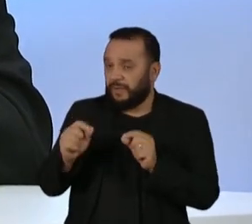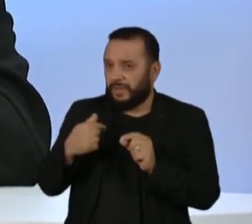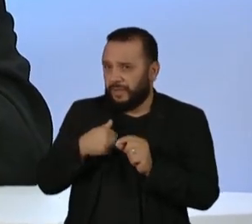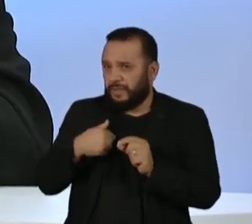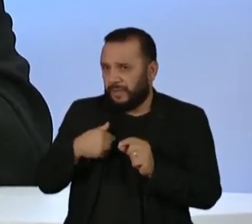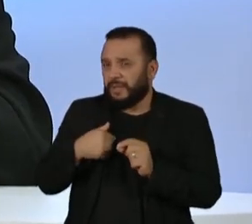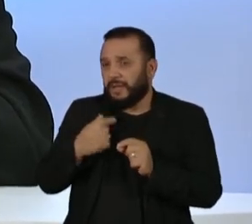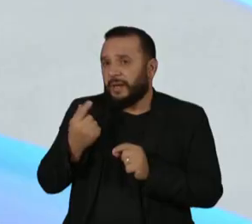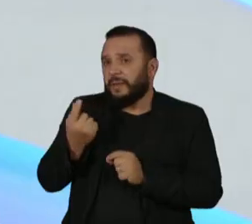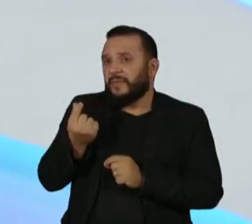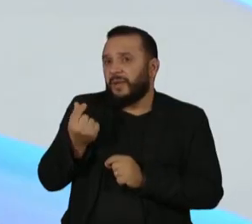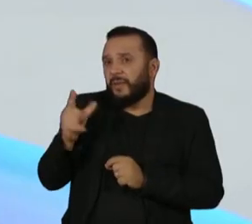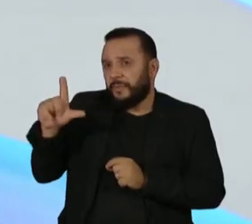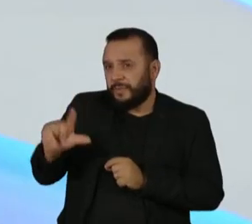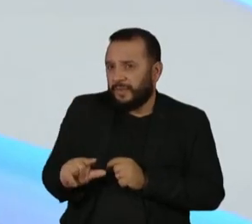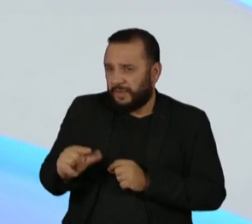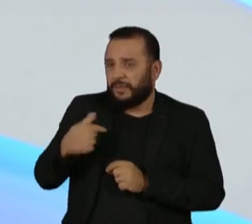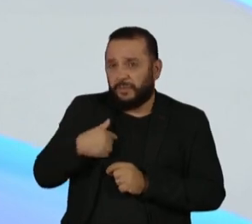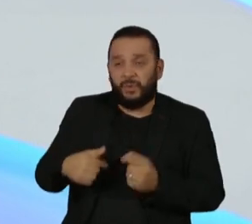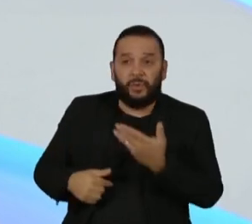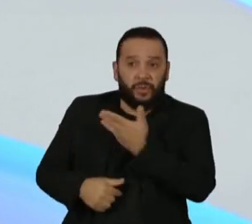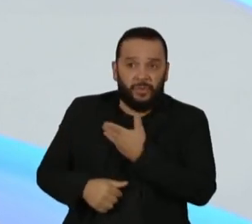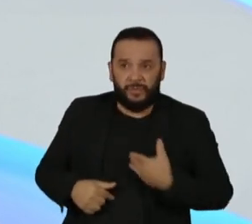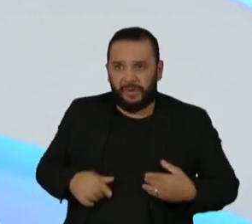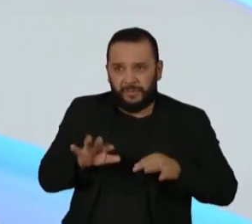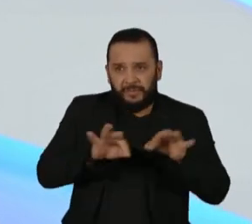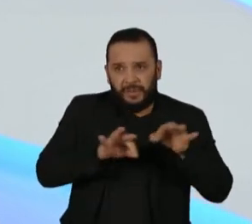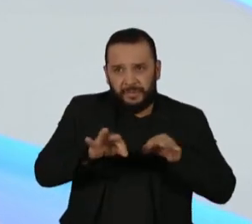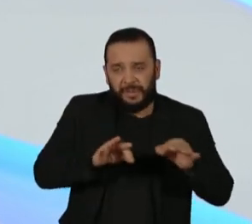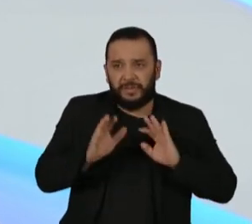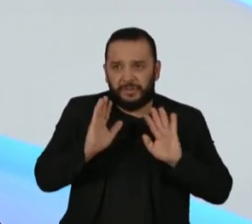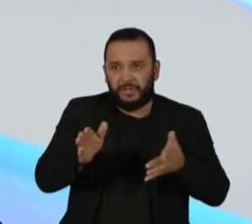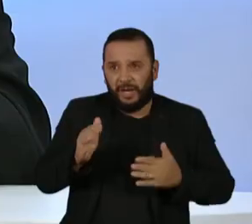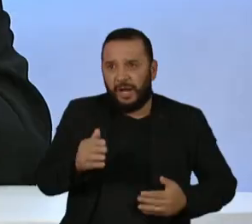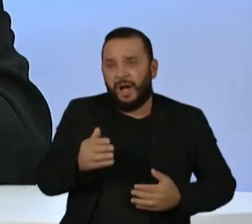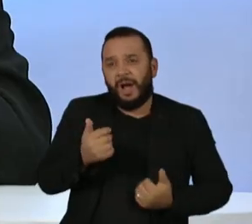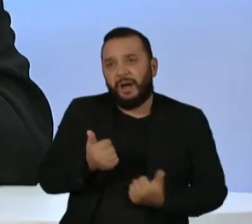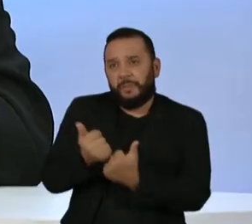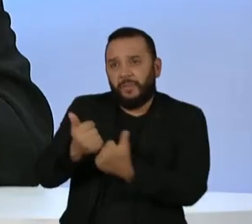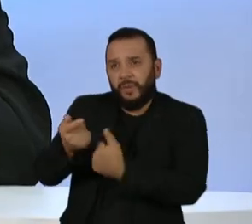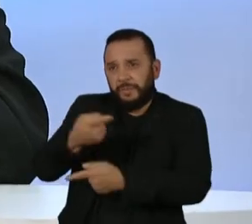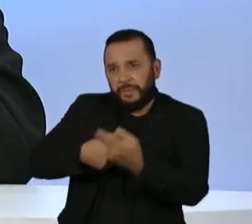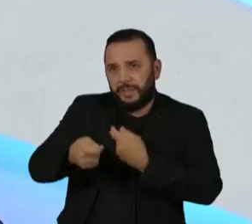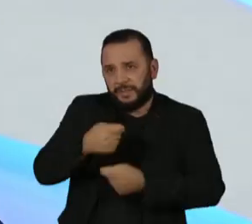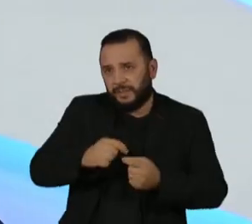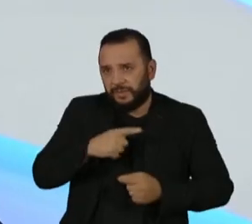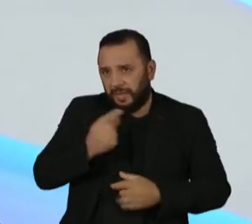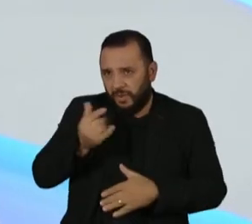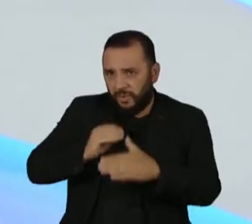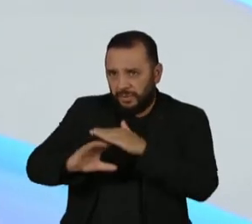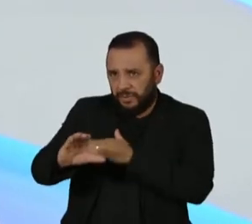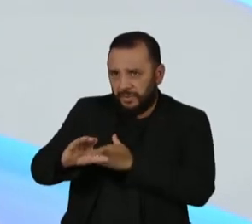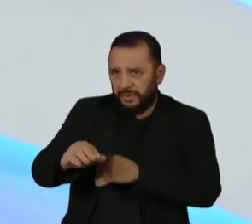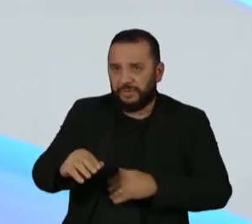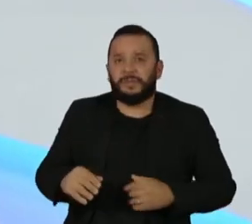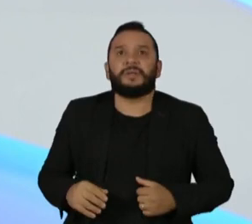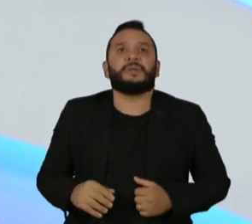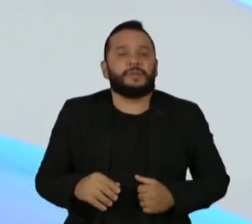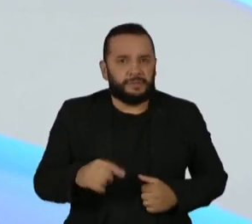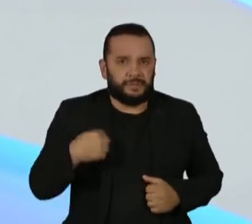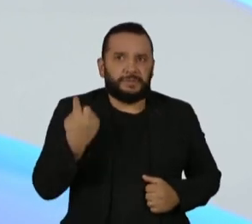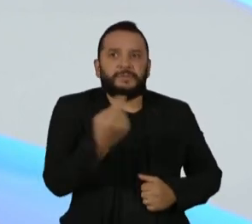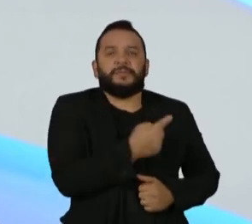aí ou se preparando para entrar com medidas de apoio à comercialização? Tem orçamento para isso? Como é que está essa discussão? Nesta semana, nós